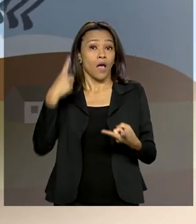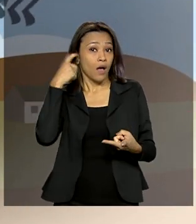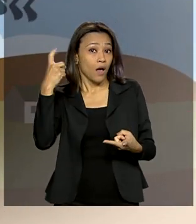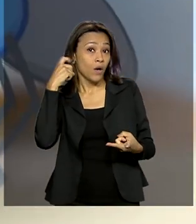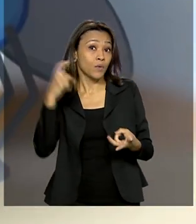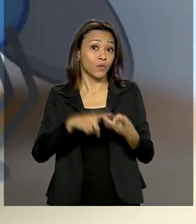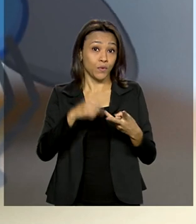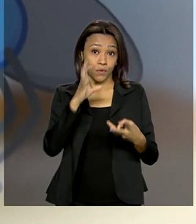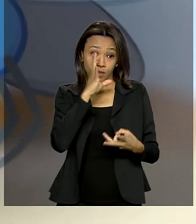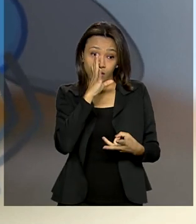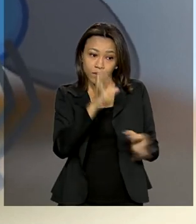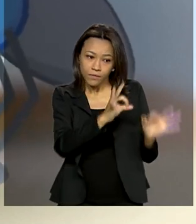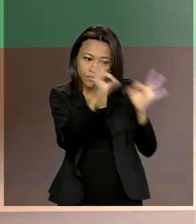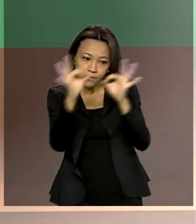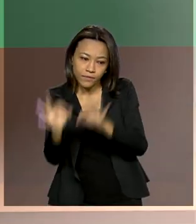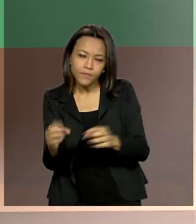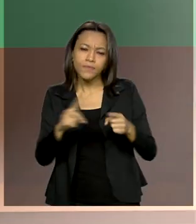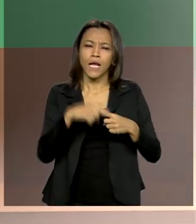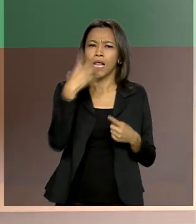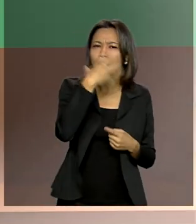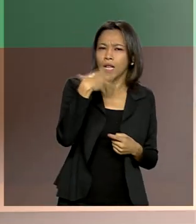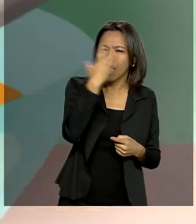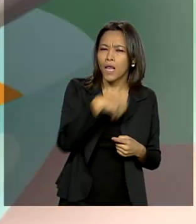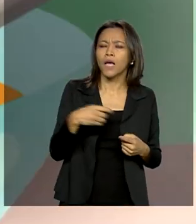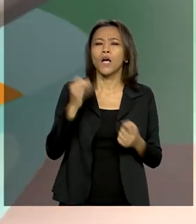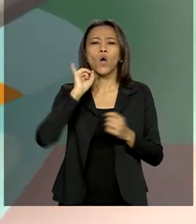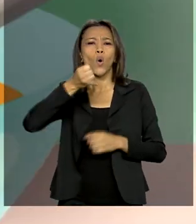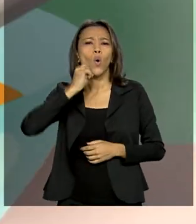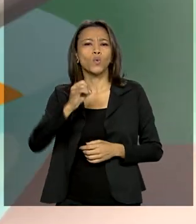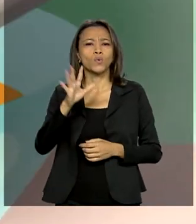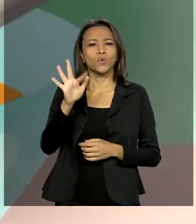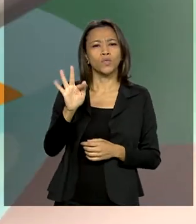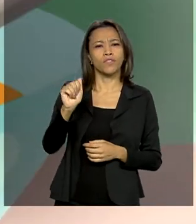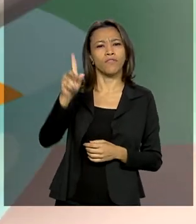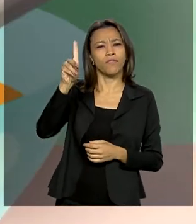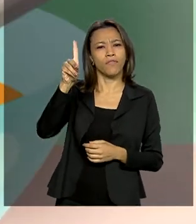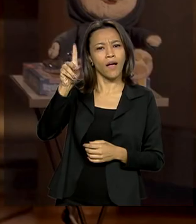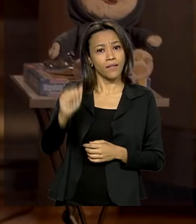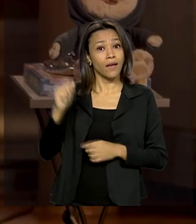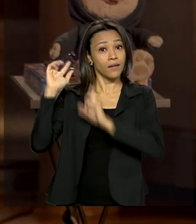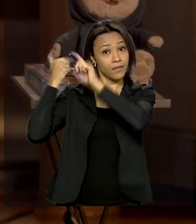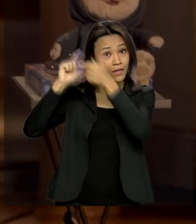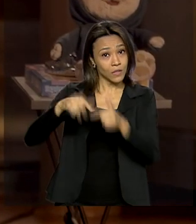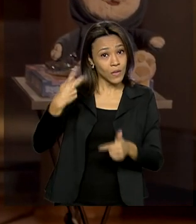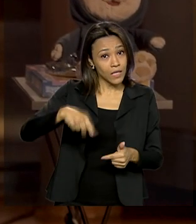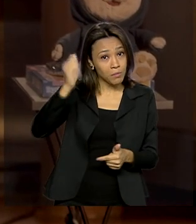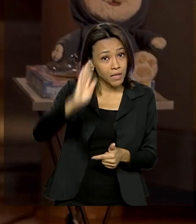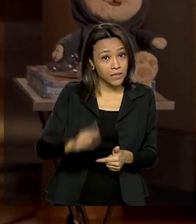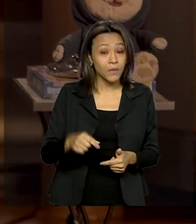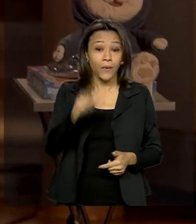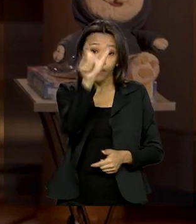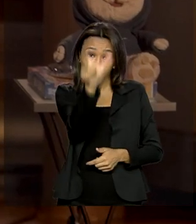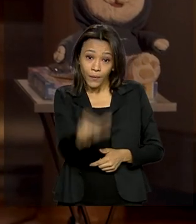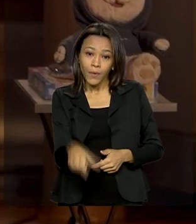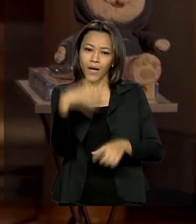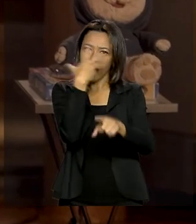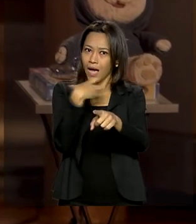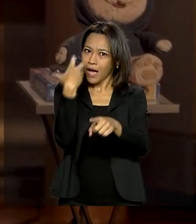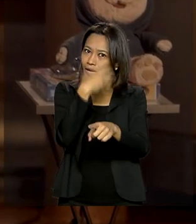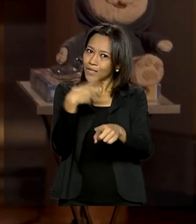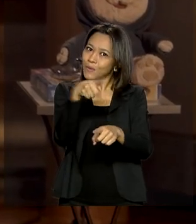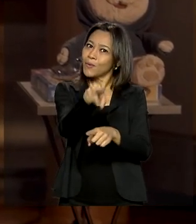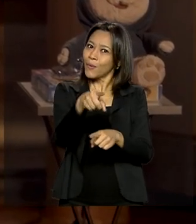com poesias, cantigas, contos de fada e contos tradicionais brasileiros. O cantor Toquinho narra